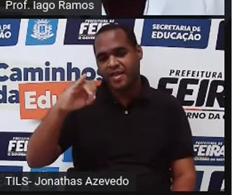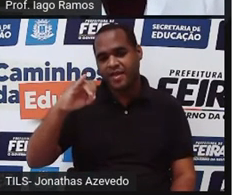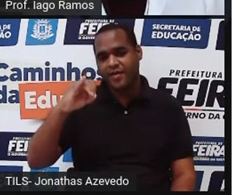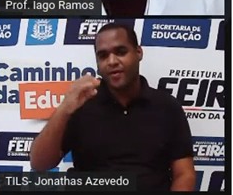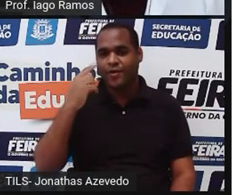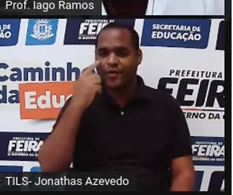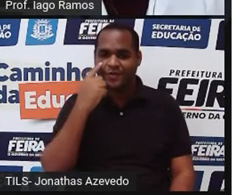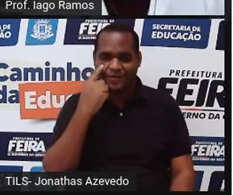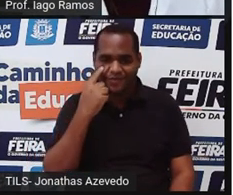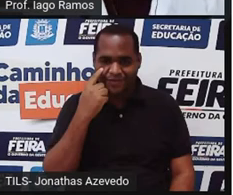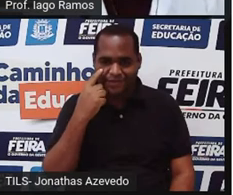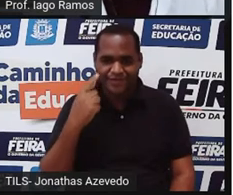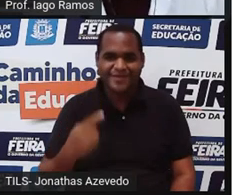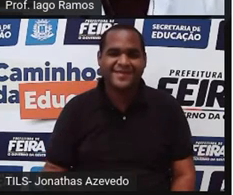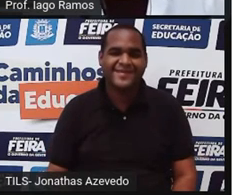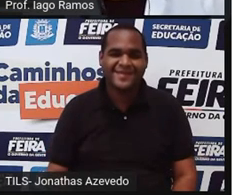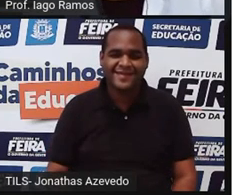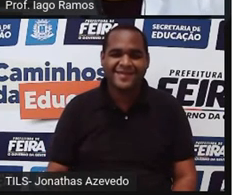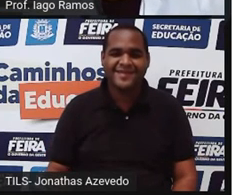piolho.